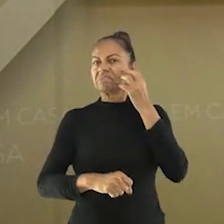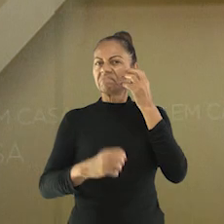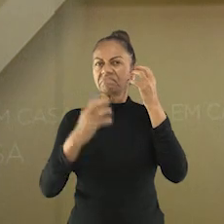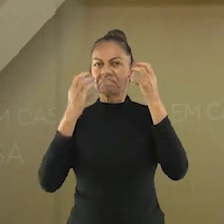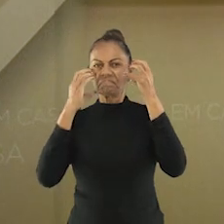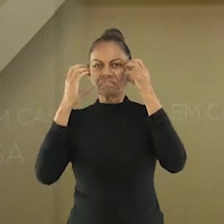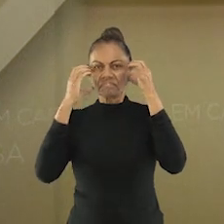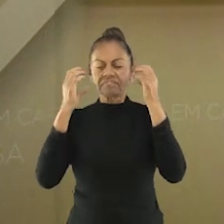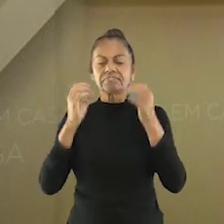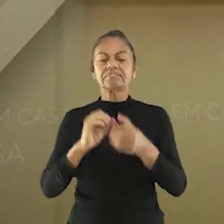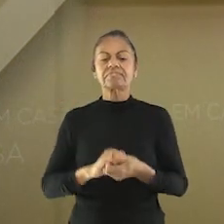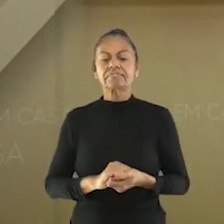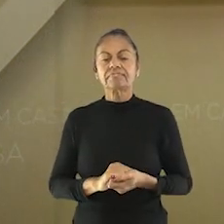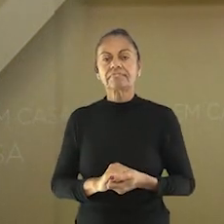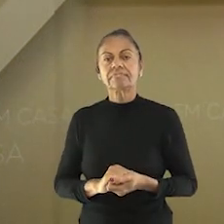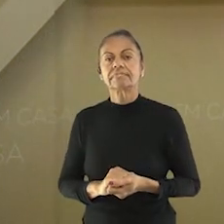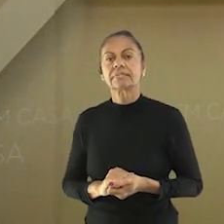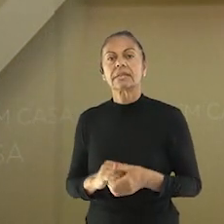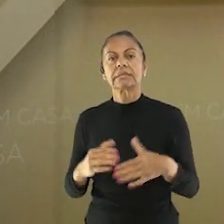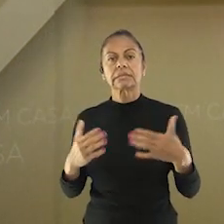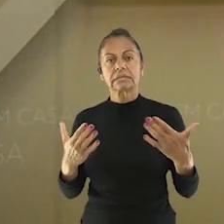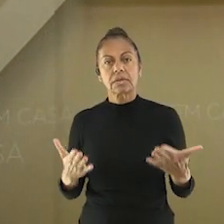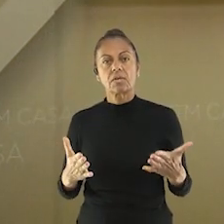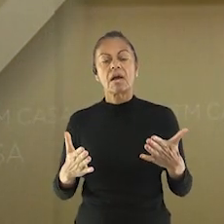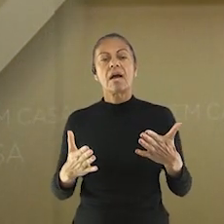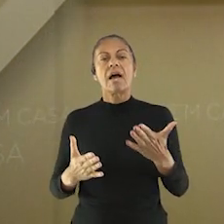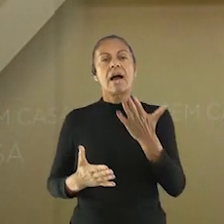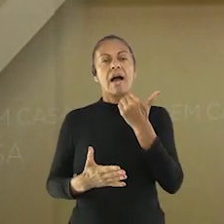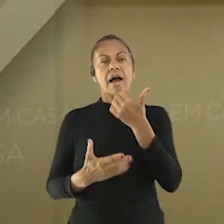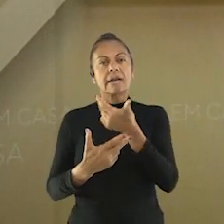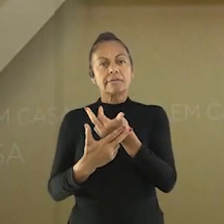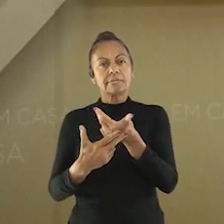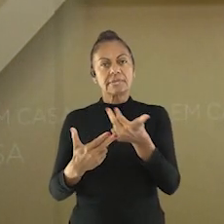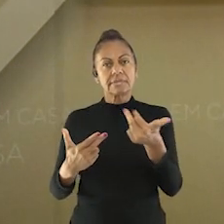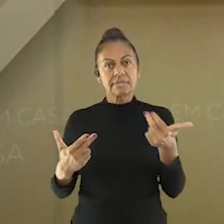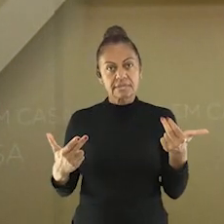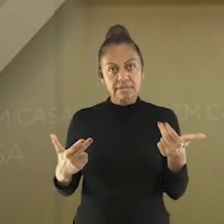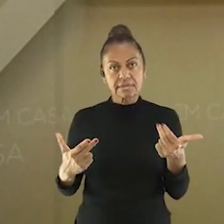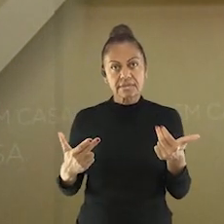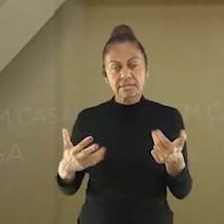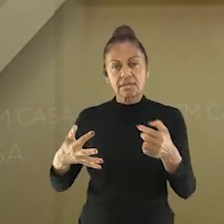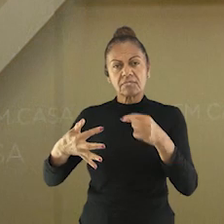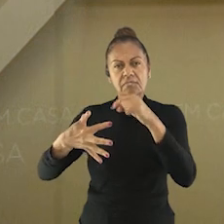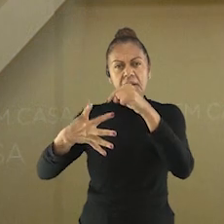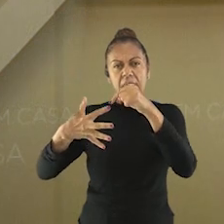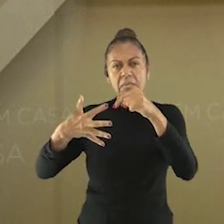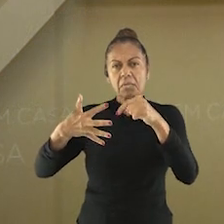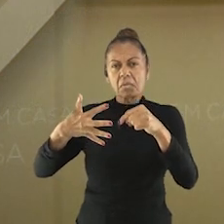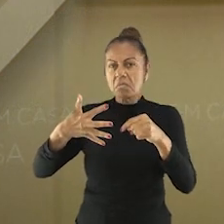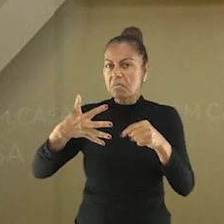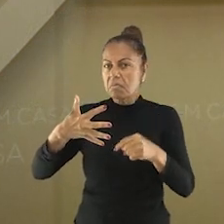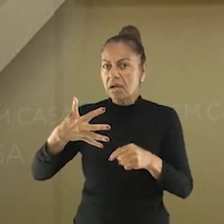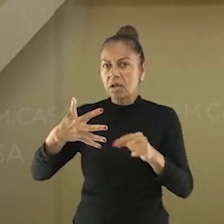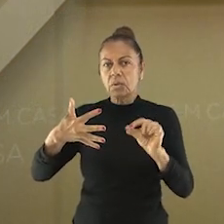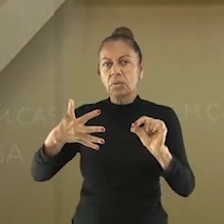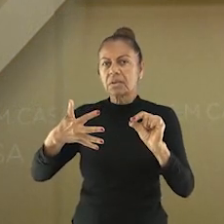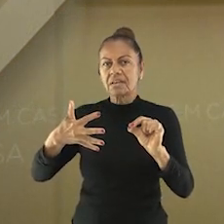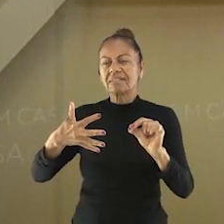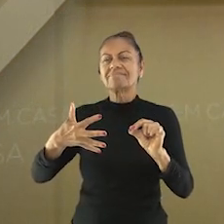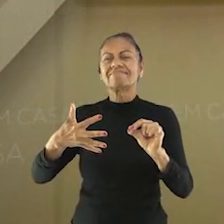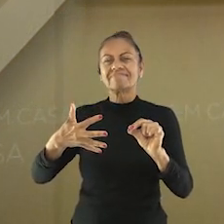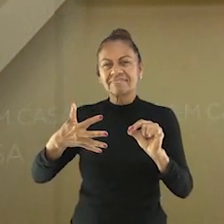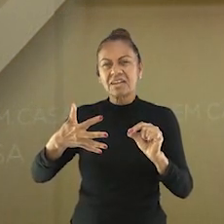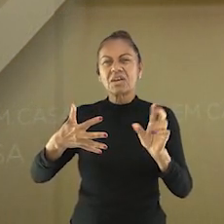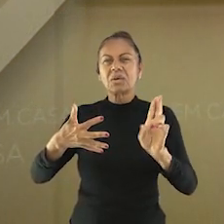O curioso é que os alimentos mais associados às intolerâncias alimentares, eles são os mais presentes